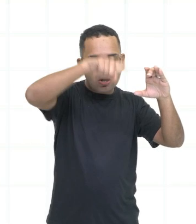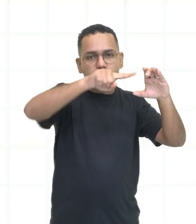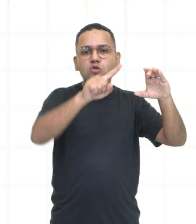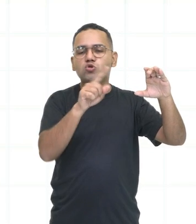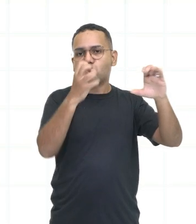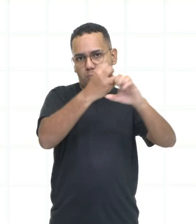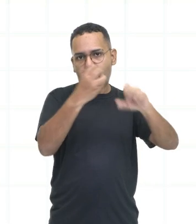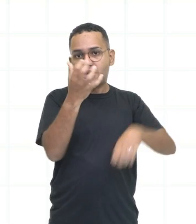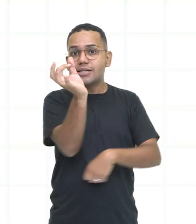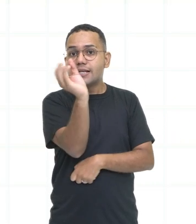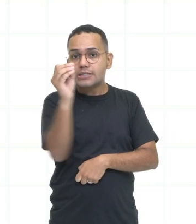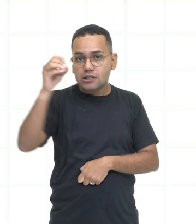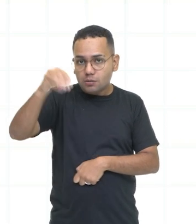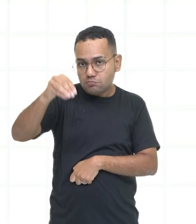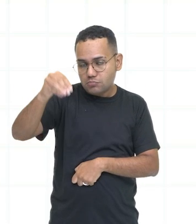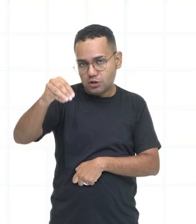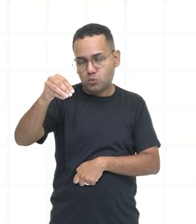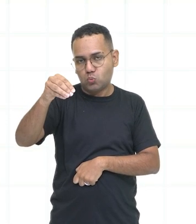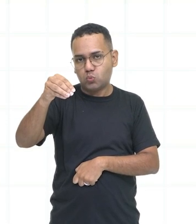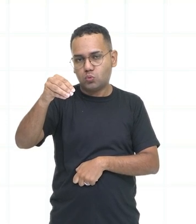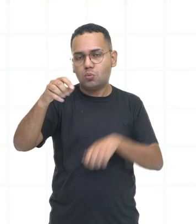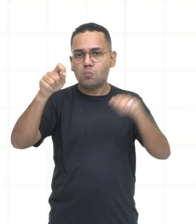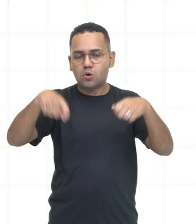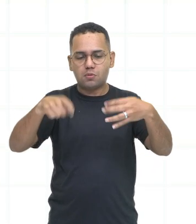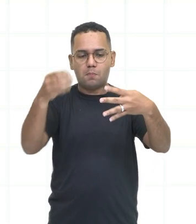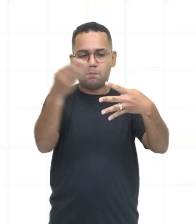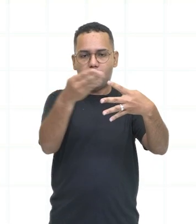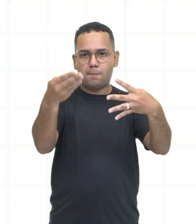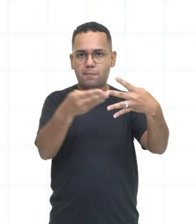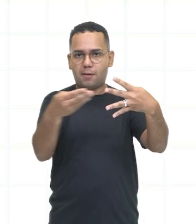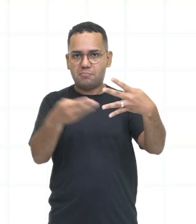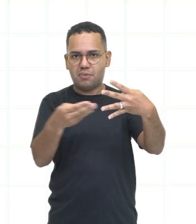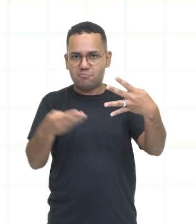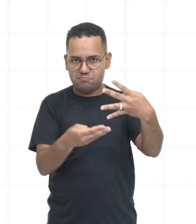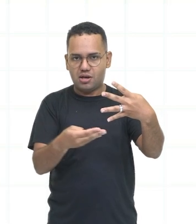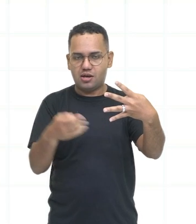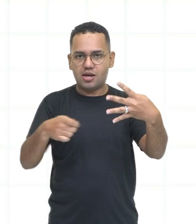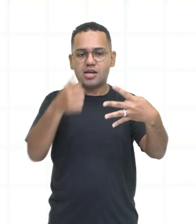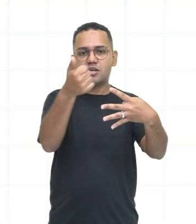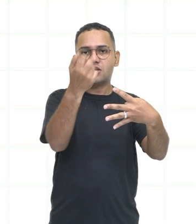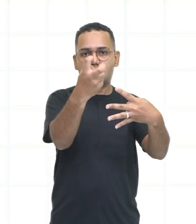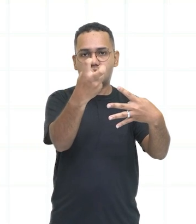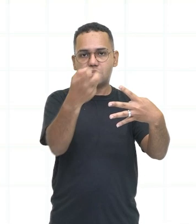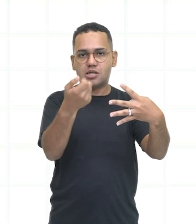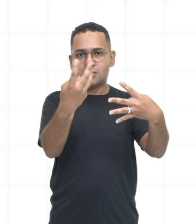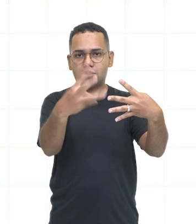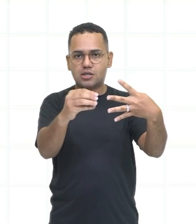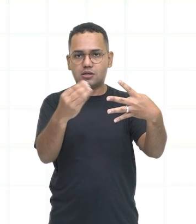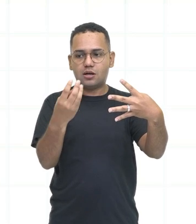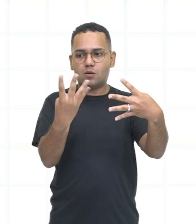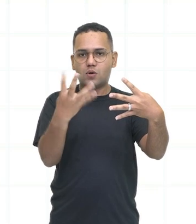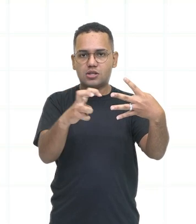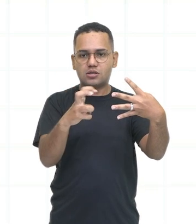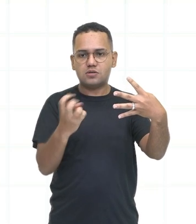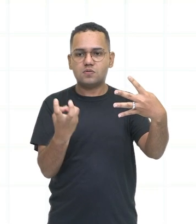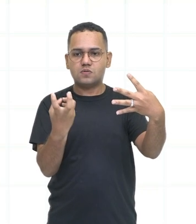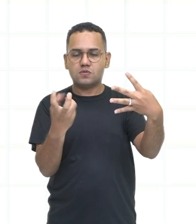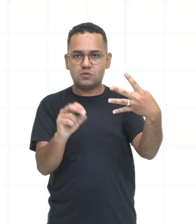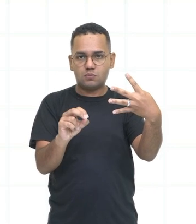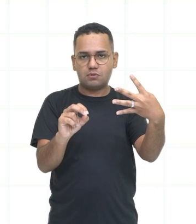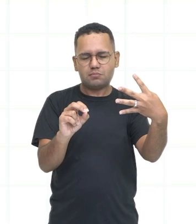minutos ou 15 minutos antes, né, da próxima hora, que seria 45, a gente pode utilizar, então, a expressão quarter.